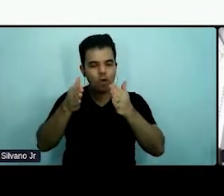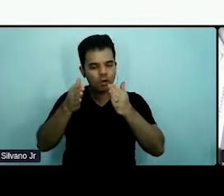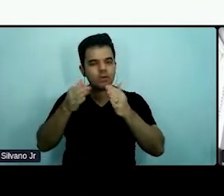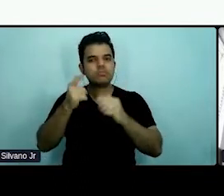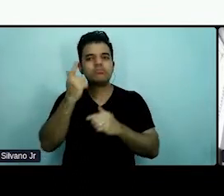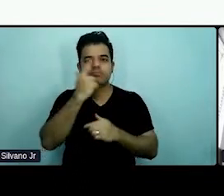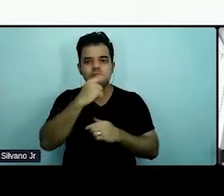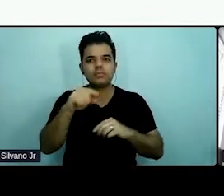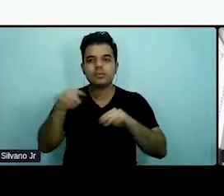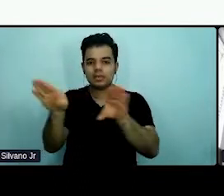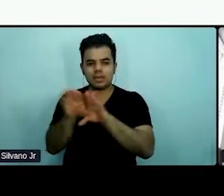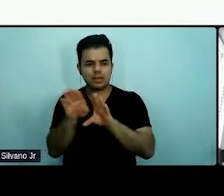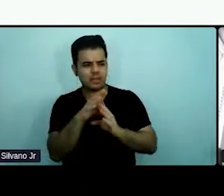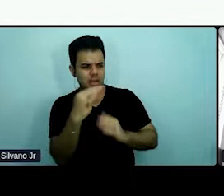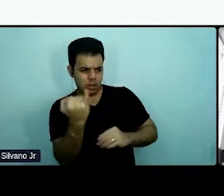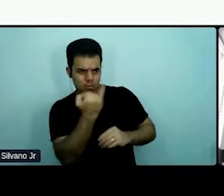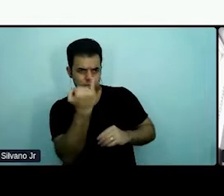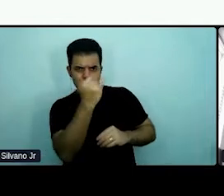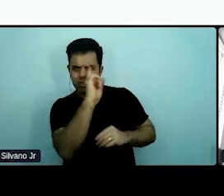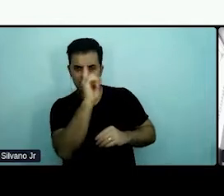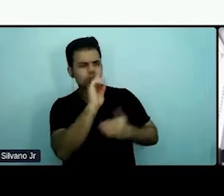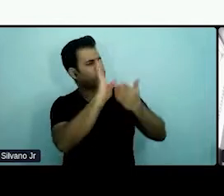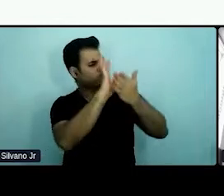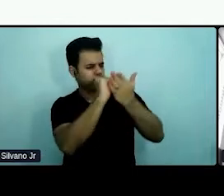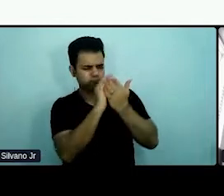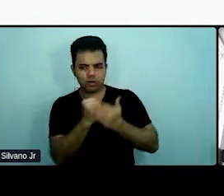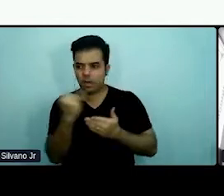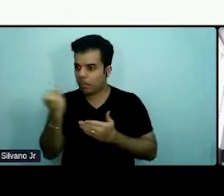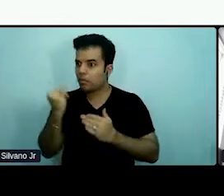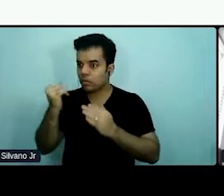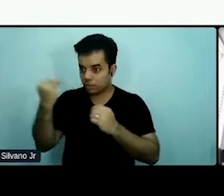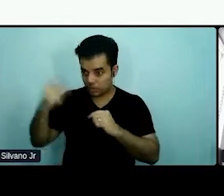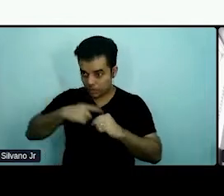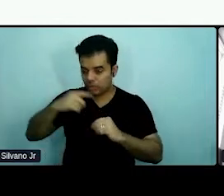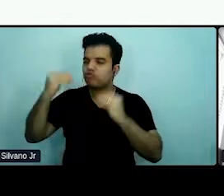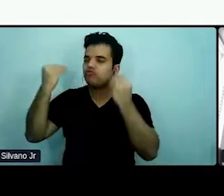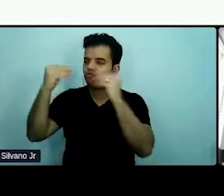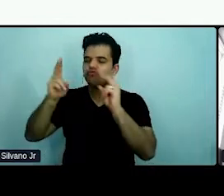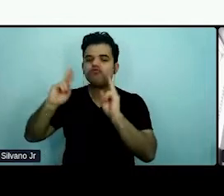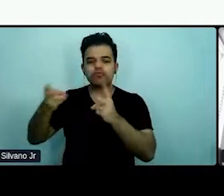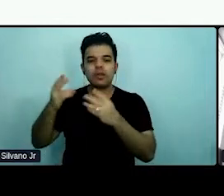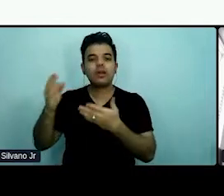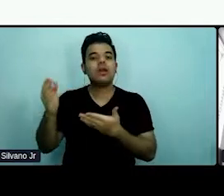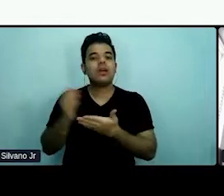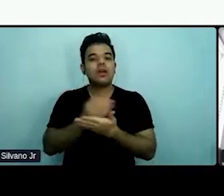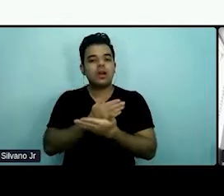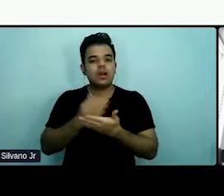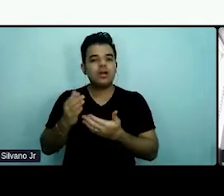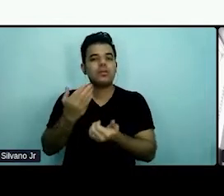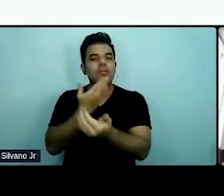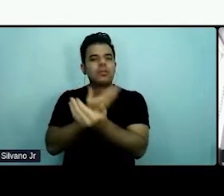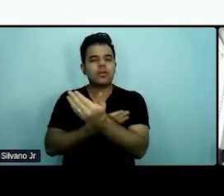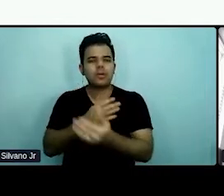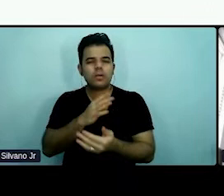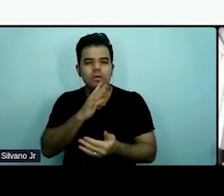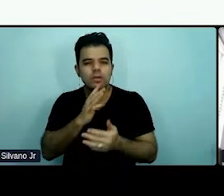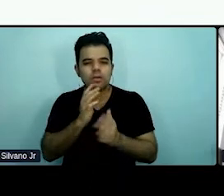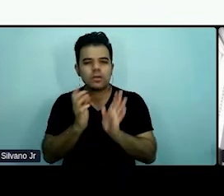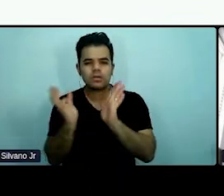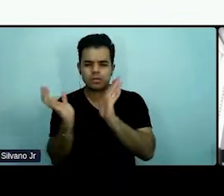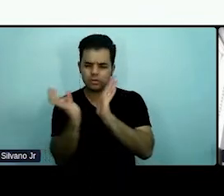retirar aquilo que não é tão essencial assim. Existe um vício chamado burocratriz, ou